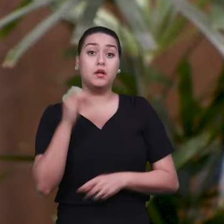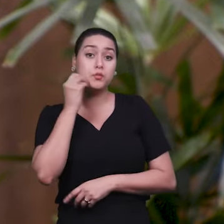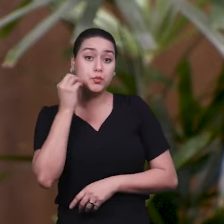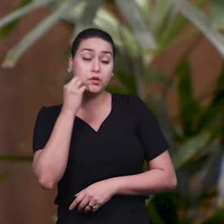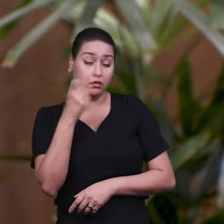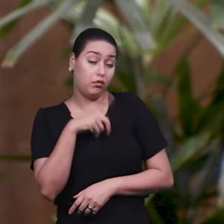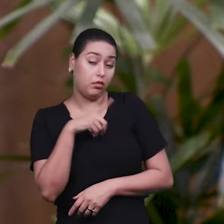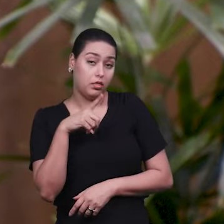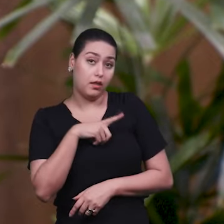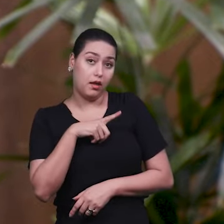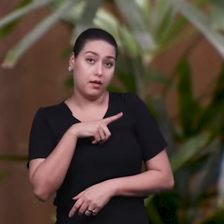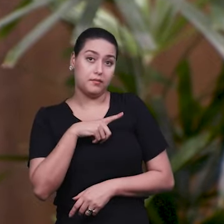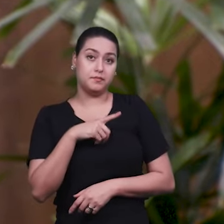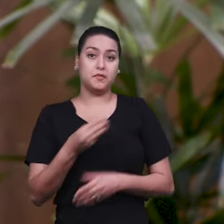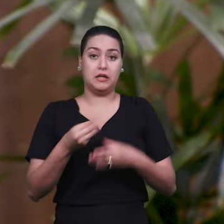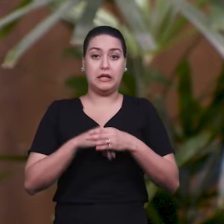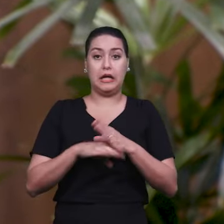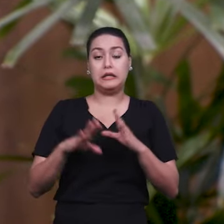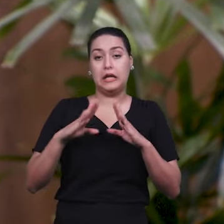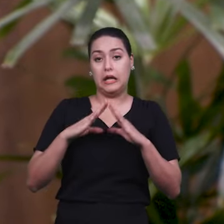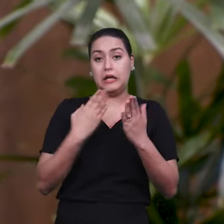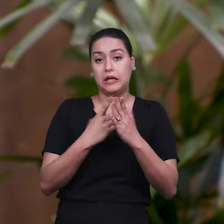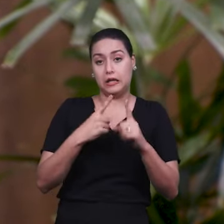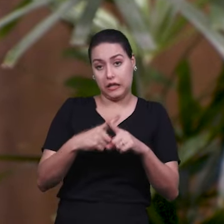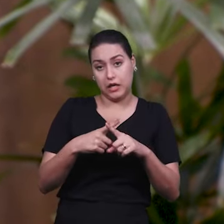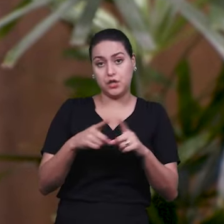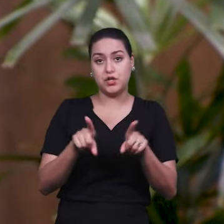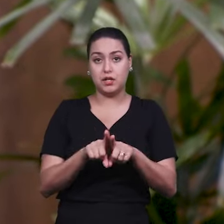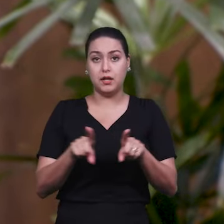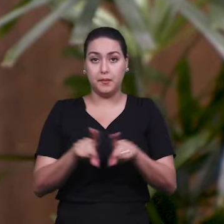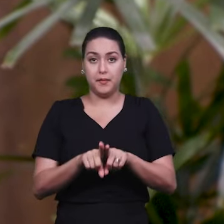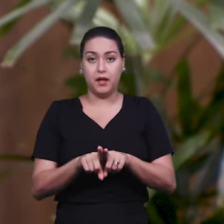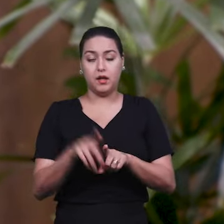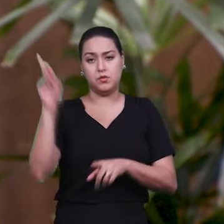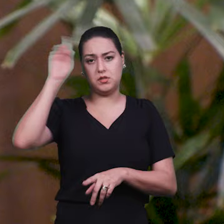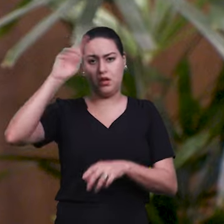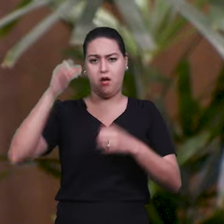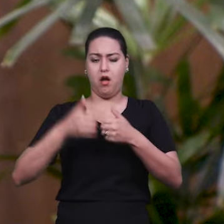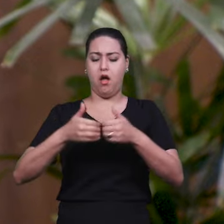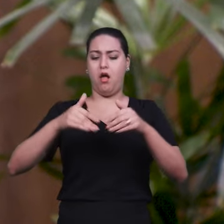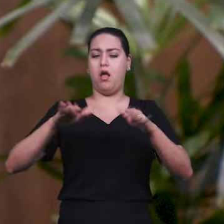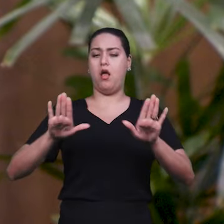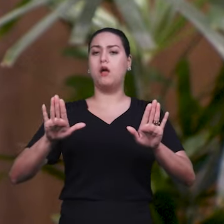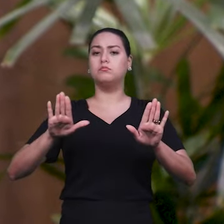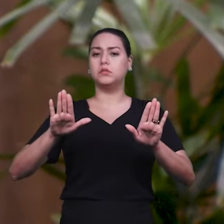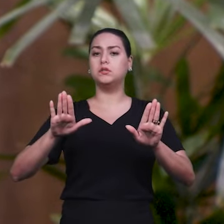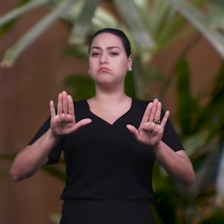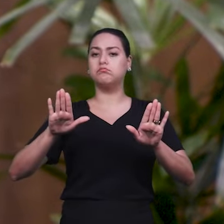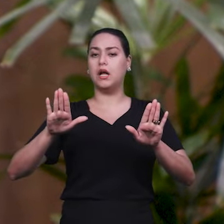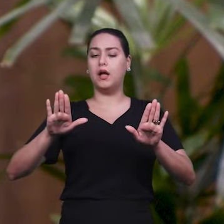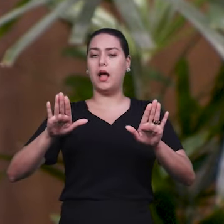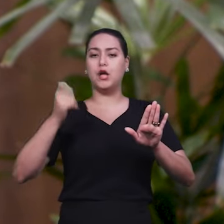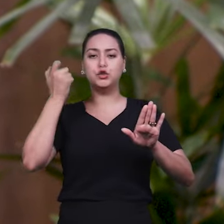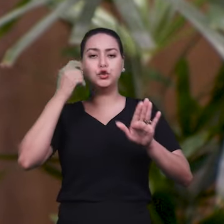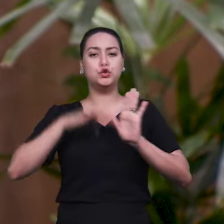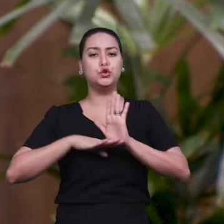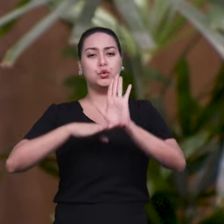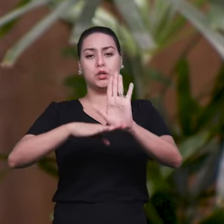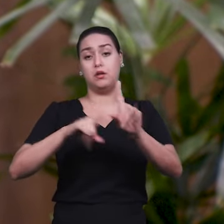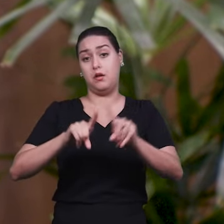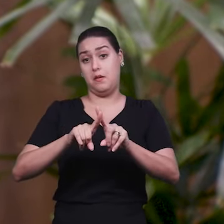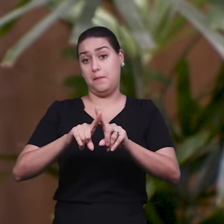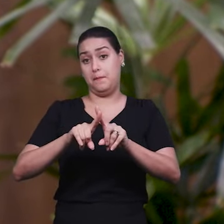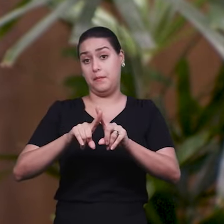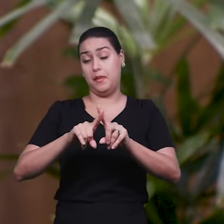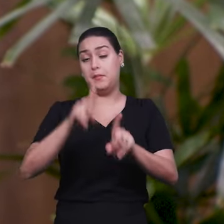vêm, né, inclusive nós dentro da igreja, né, sempre o Senhor abre as portas, né, para a pessoa estudar, né, nós